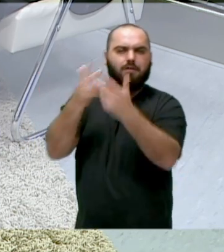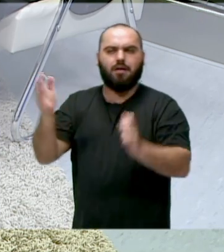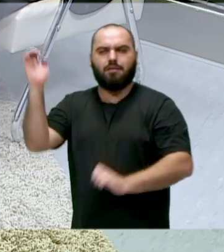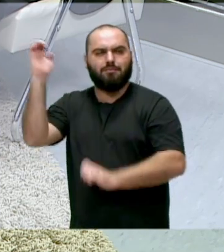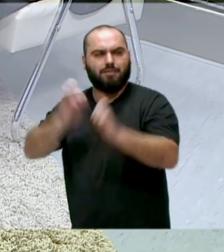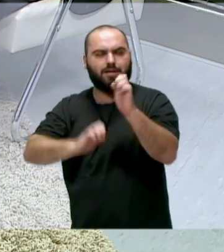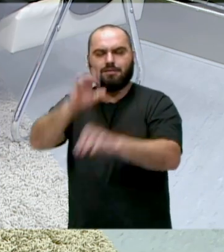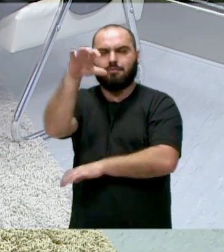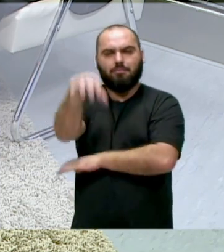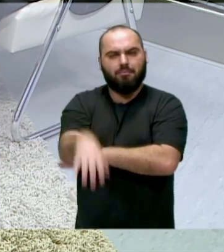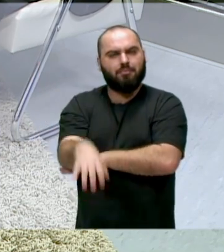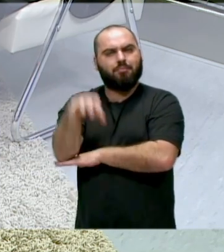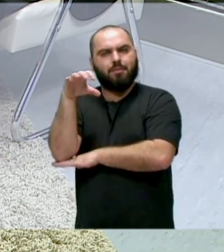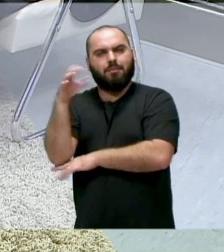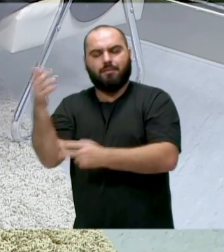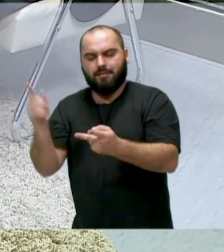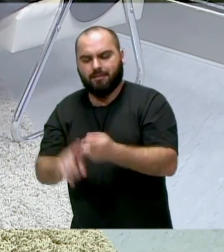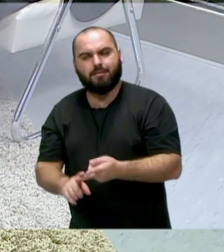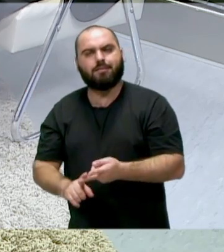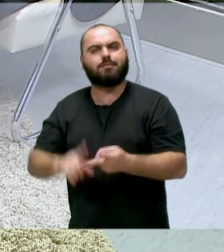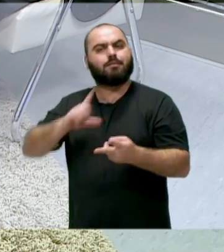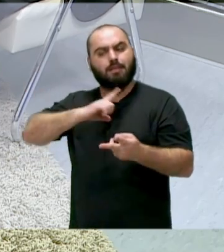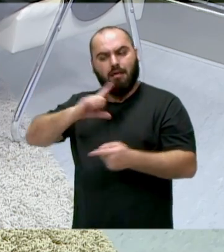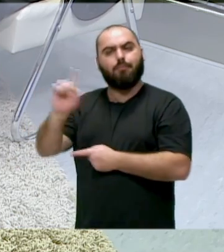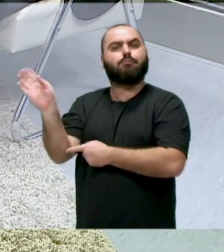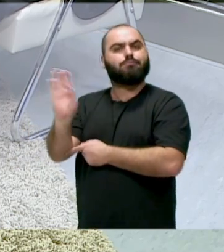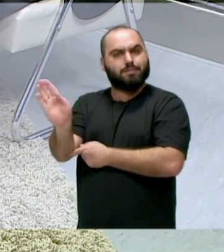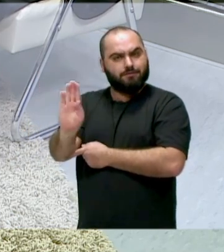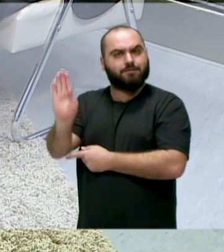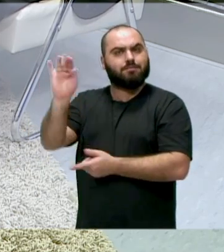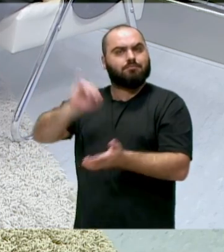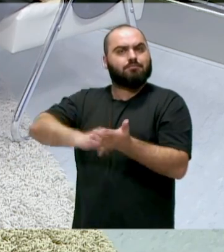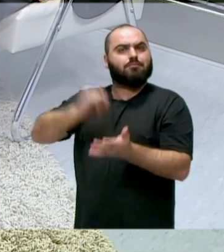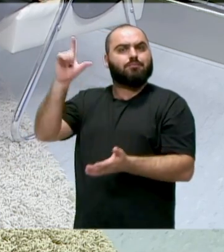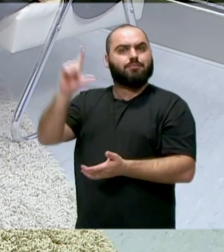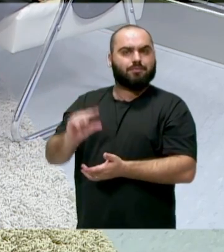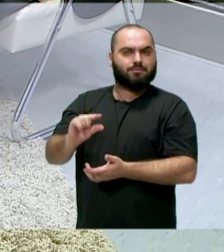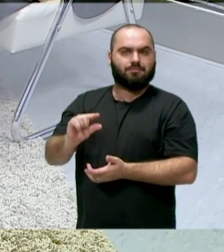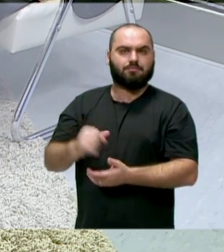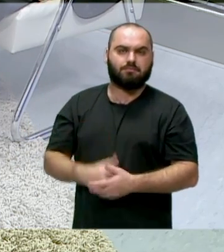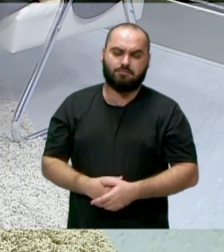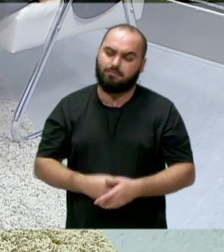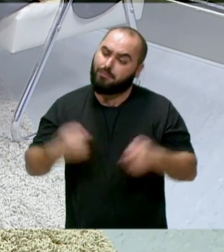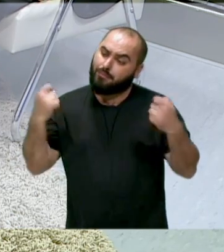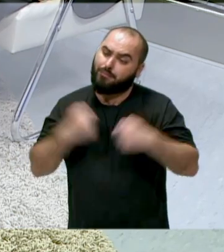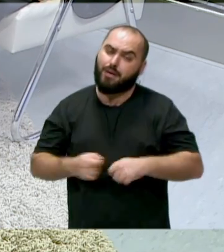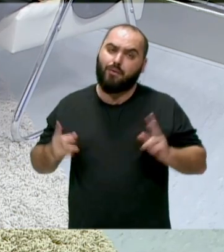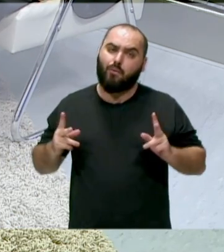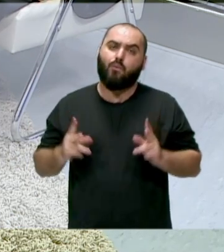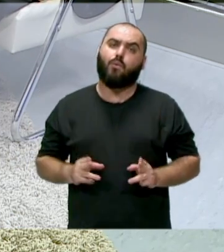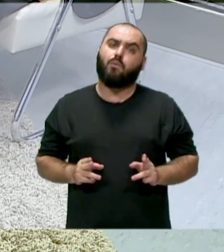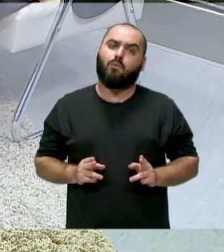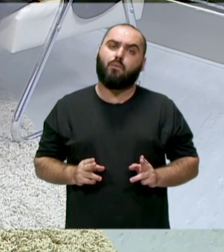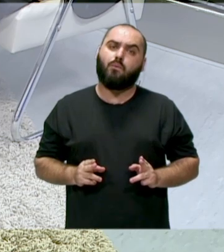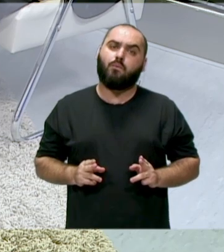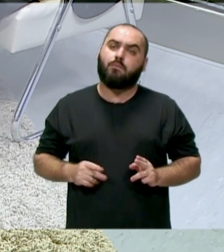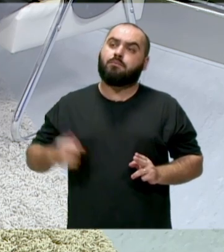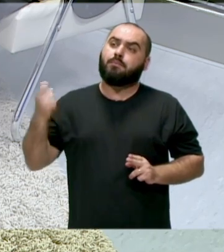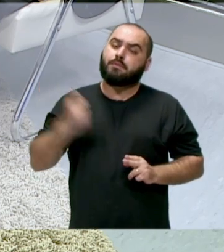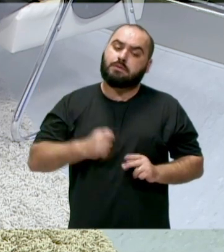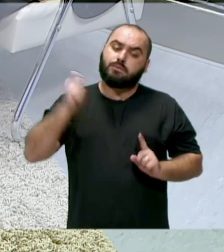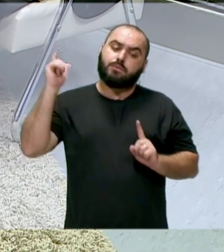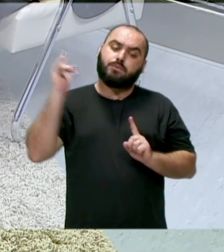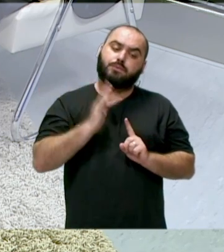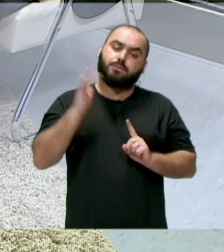várias empresas que atuam aqui hoje se beneficiam de incentivos. E não pode ser diferente, então tem que ser atrativo, tem que incentivar a vinda das